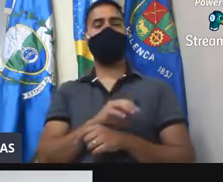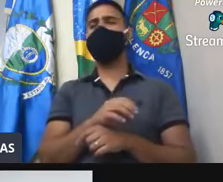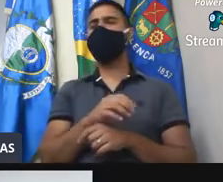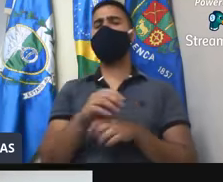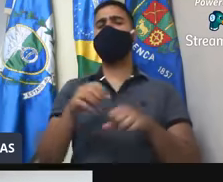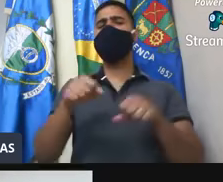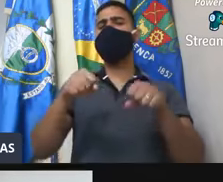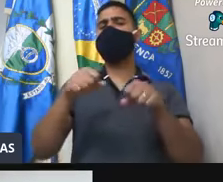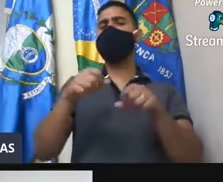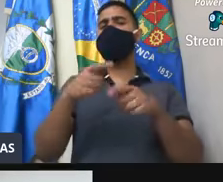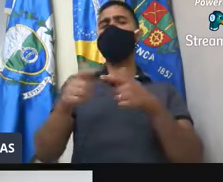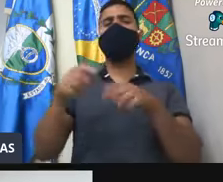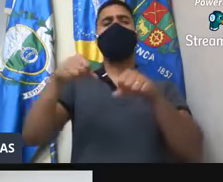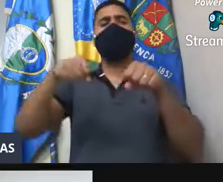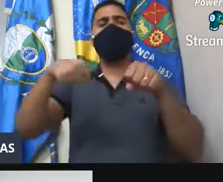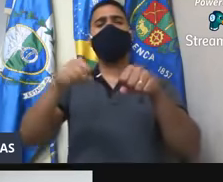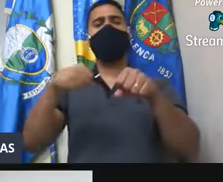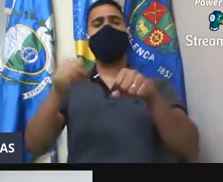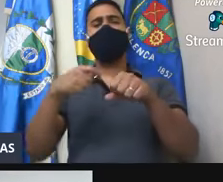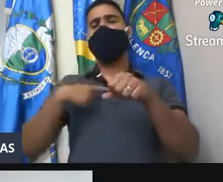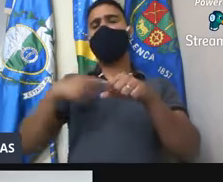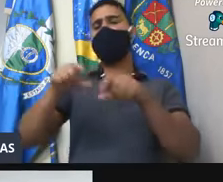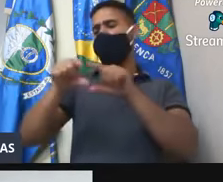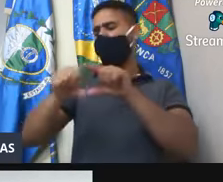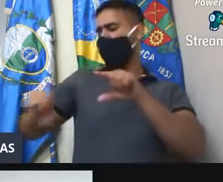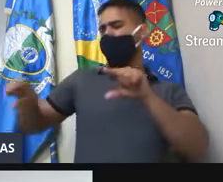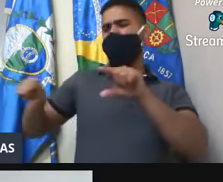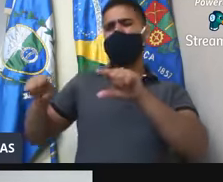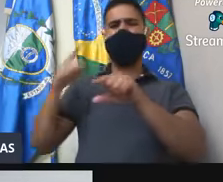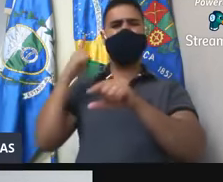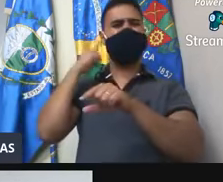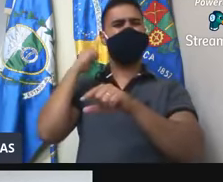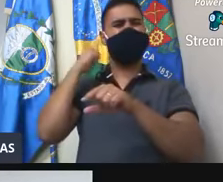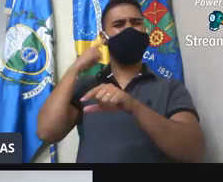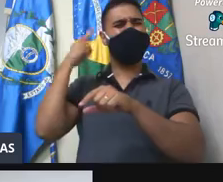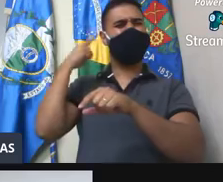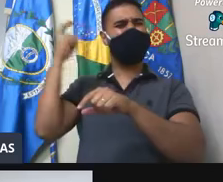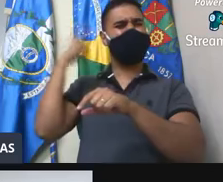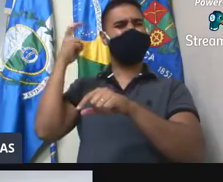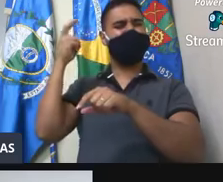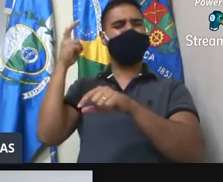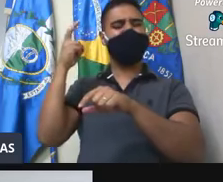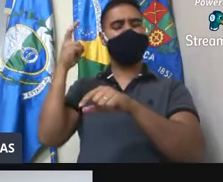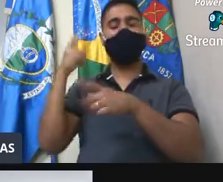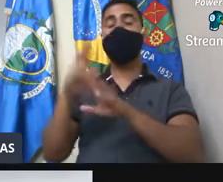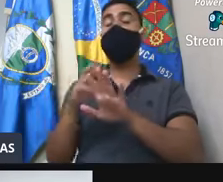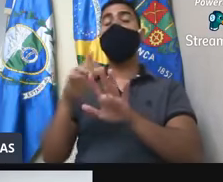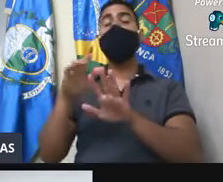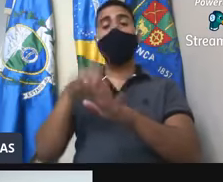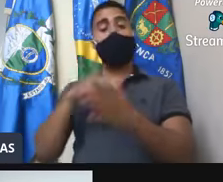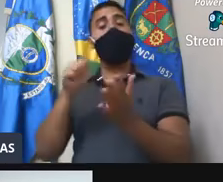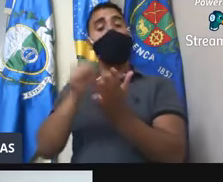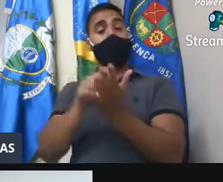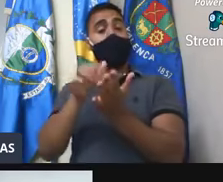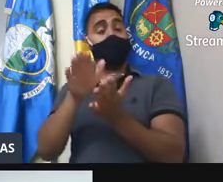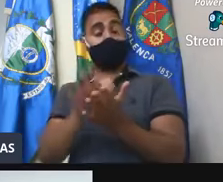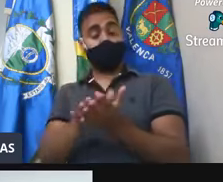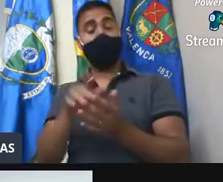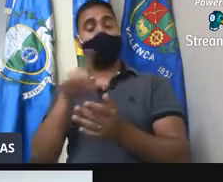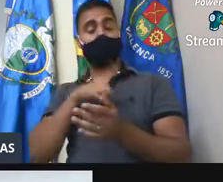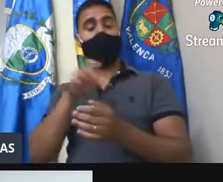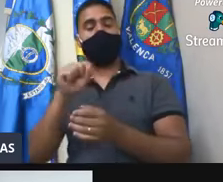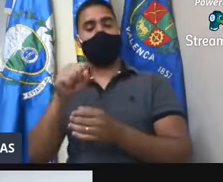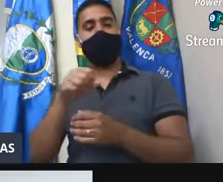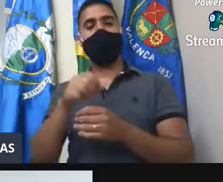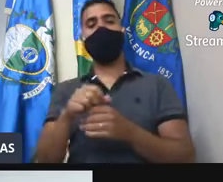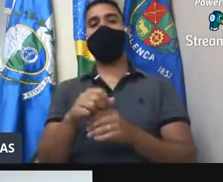motos que circulam no município de Valença sem um cano de descarga. Justificativa, a infração está prevista no Código 230 do Código